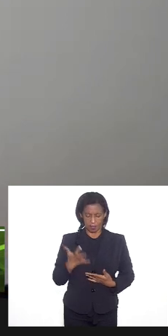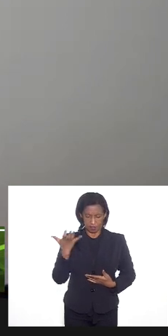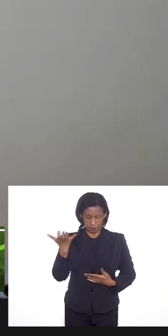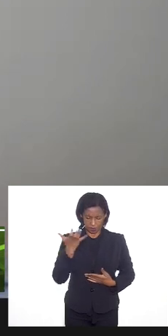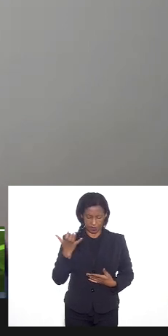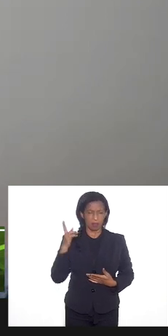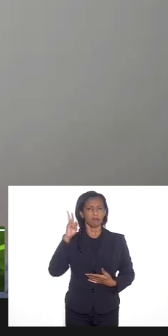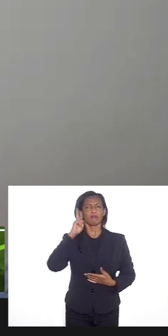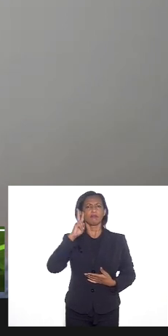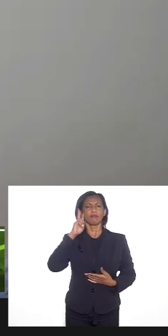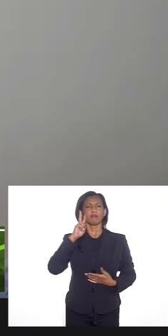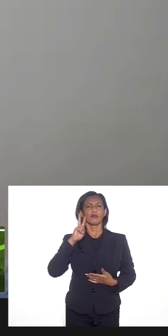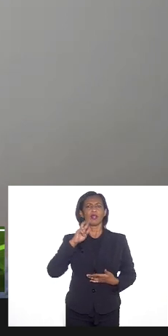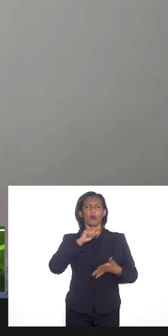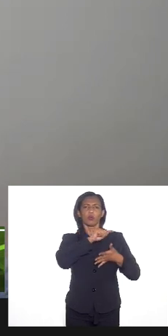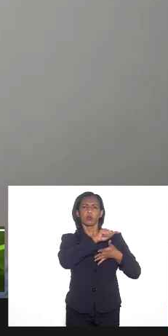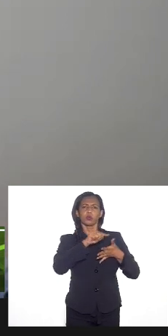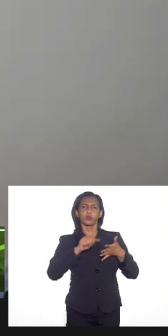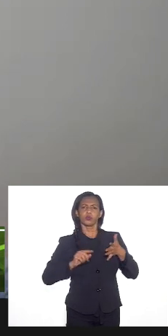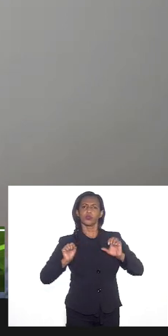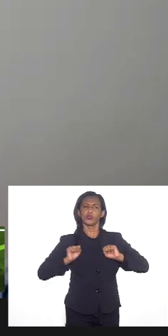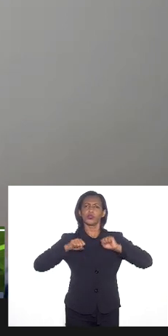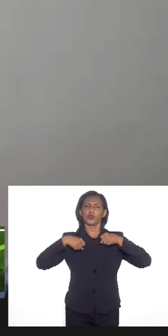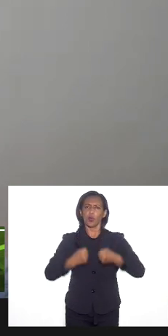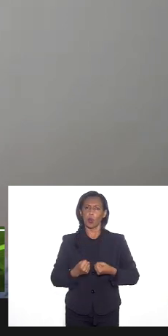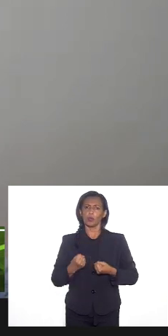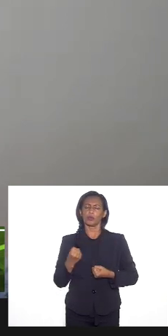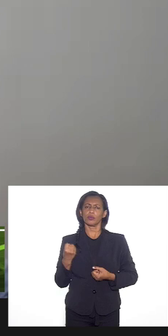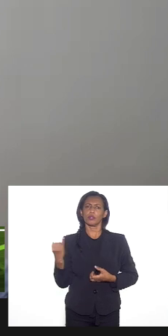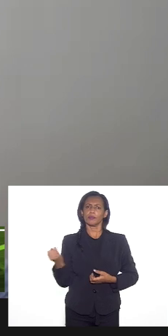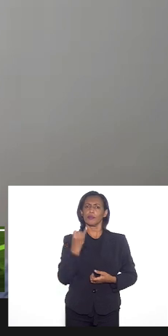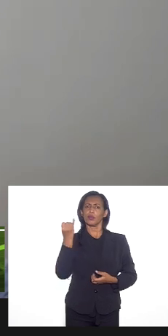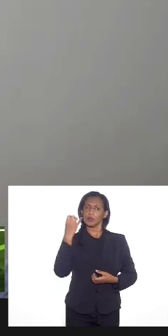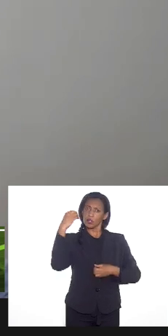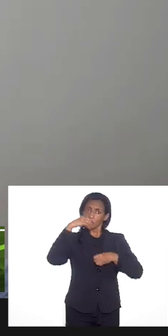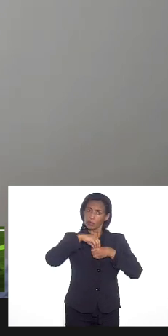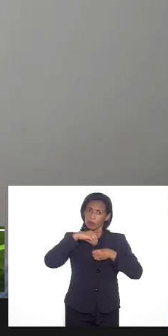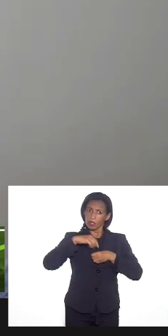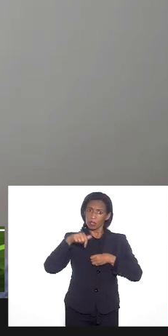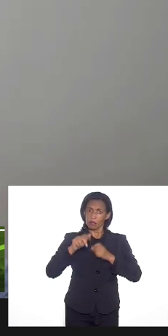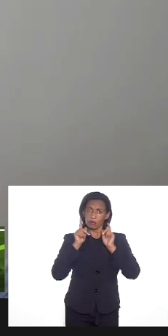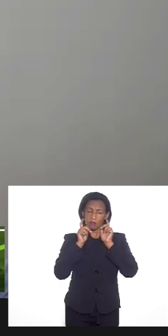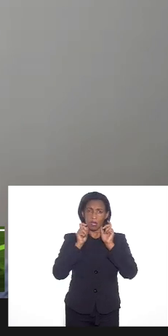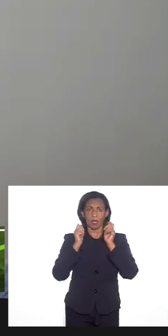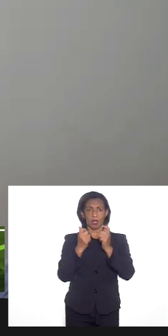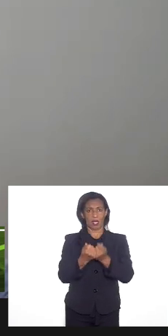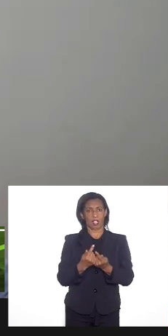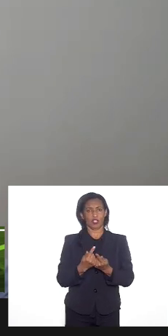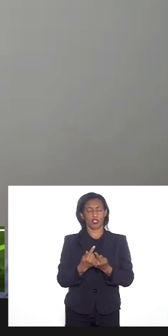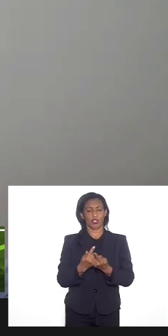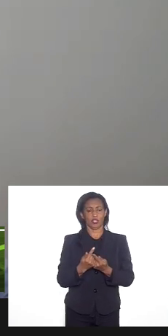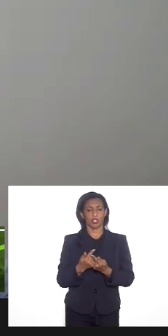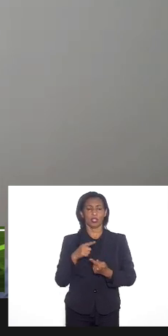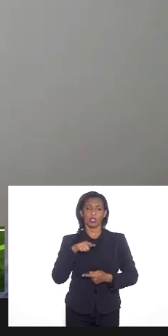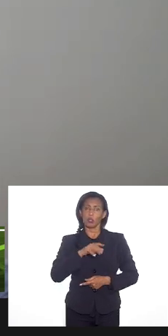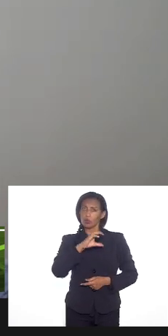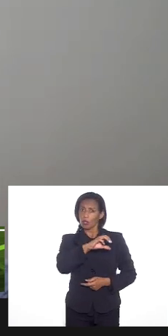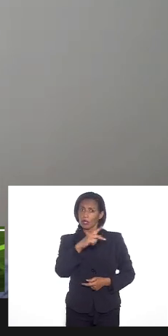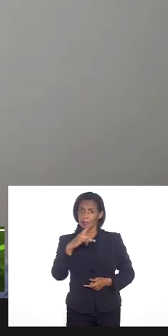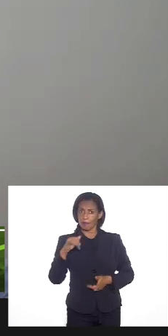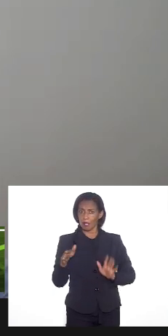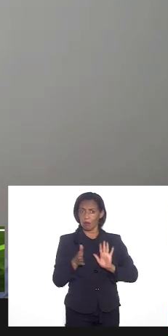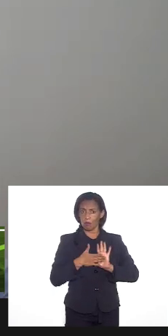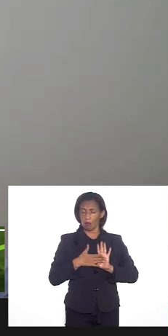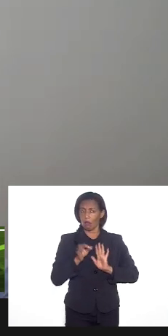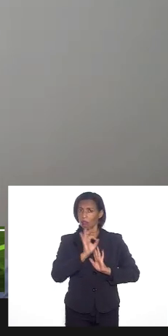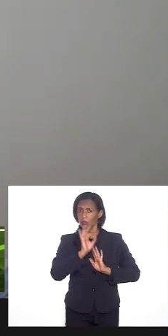ressaltar alguns esforços importantes que estão em curso aqui na Assembleia não apenas esta CPI que é um esforço emblemático mas também